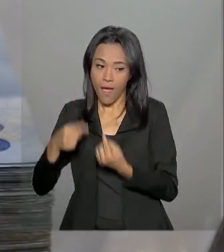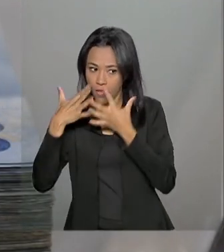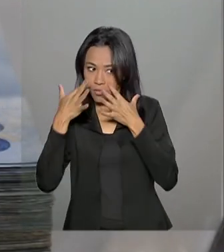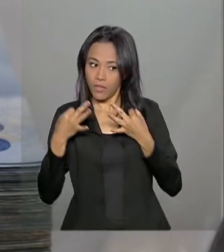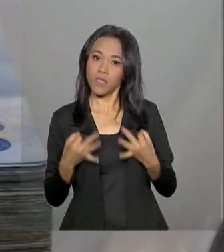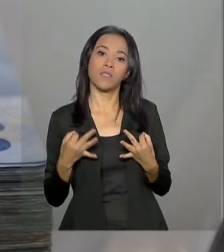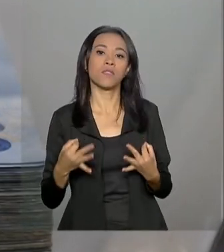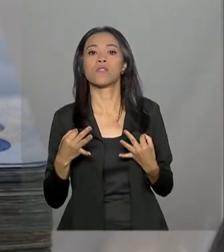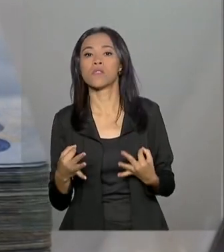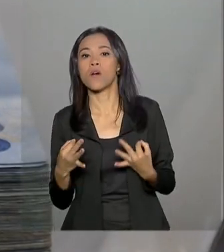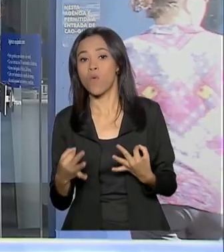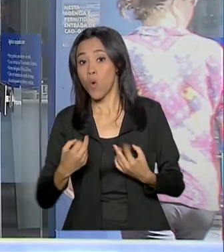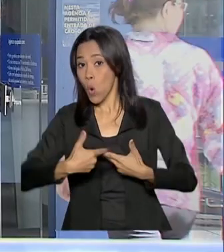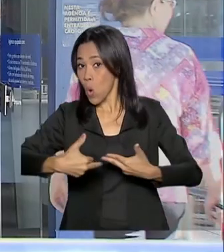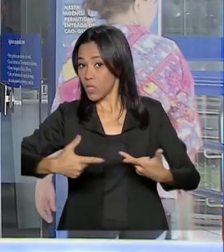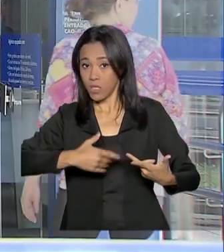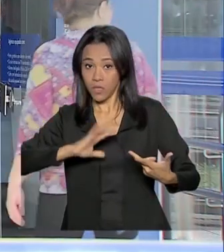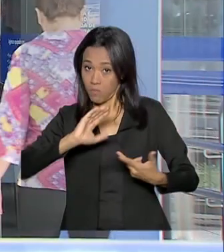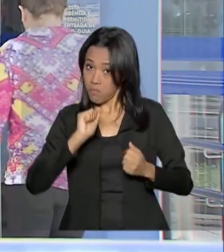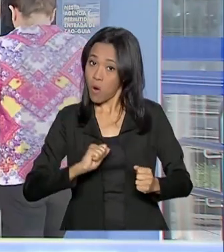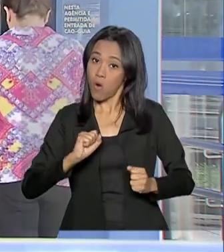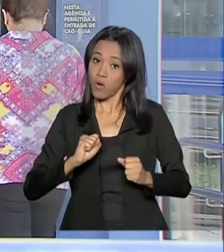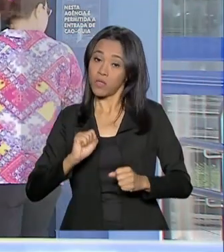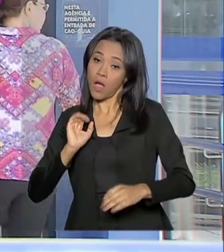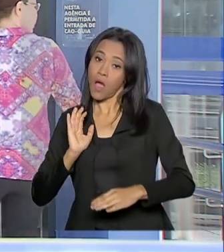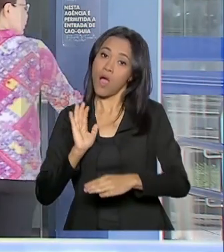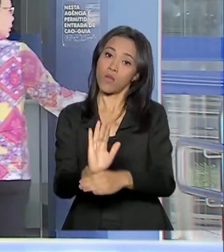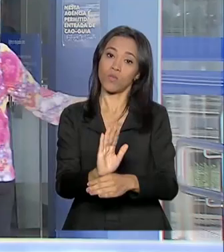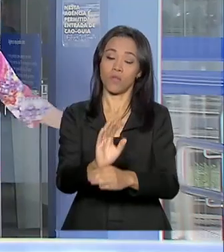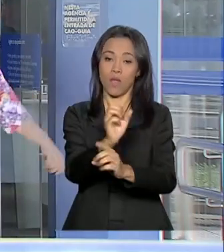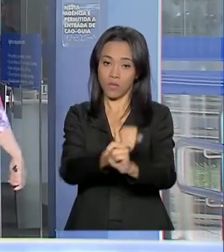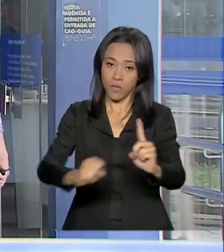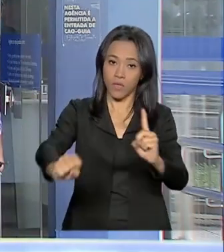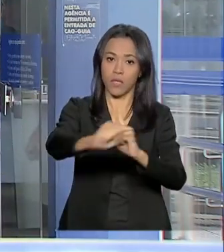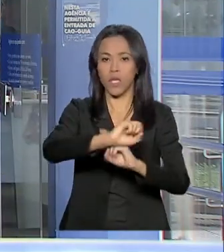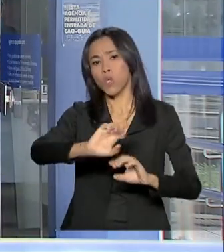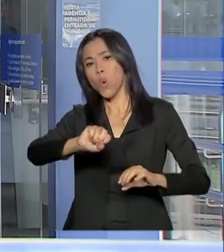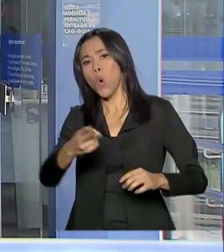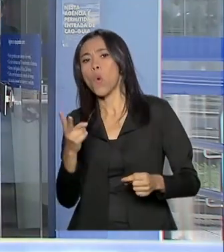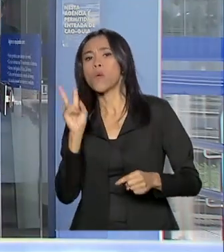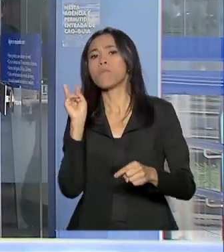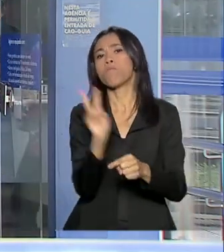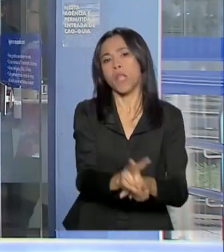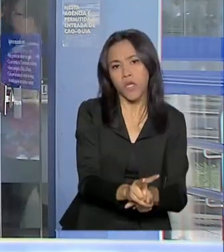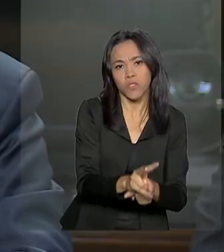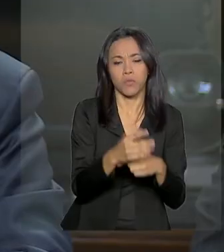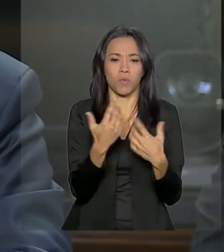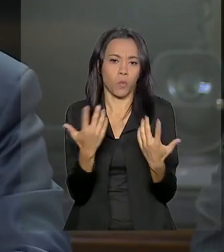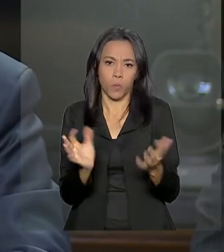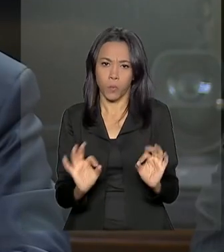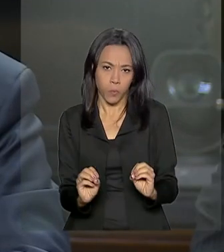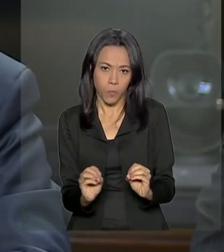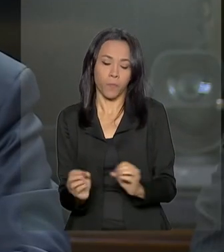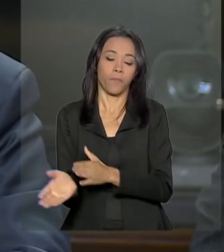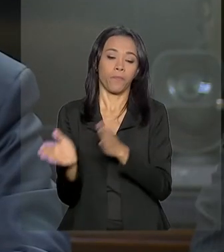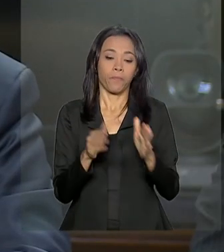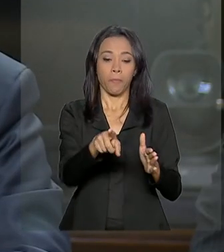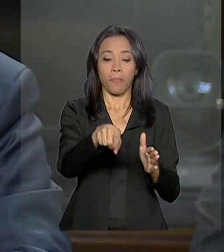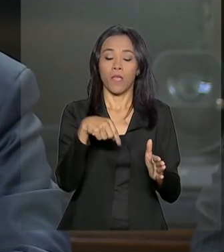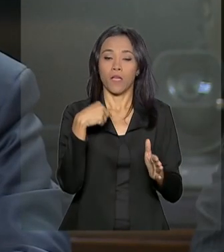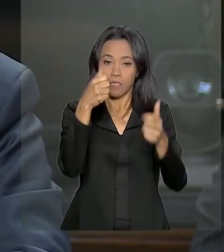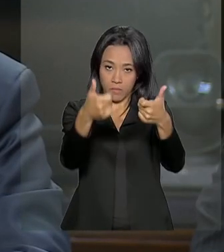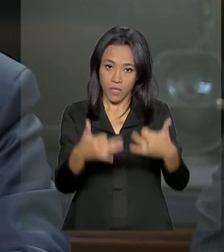a operações que beneficiem a população ao invés de empréstimos a grandes empresas. O que nós estamos fazendo